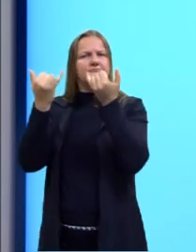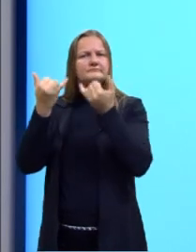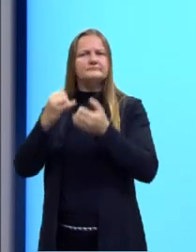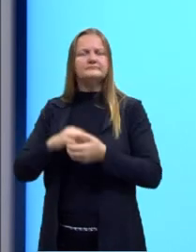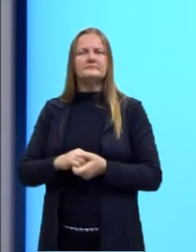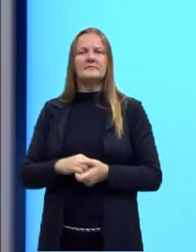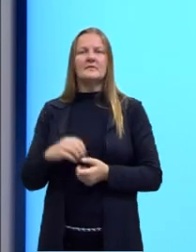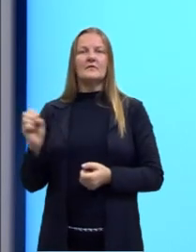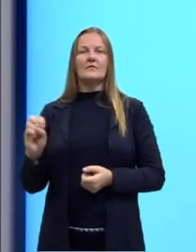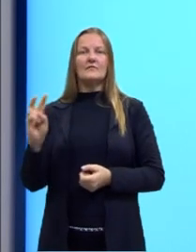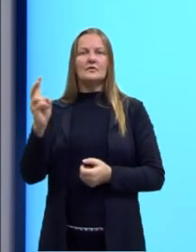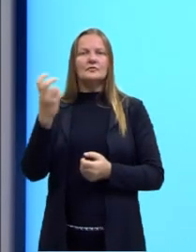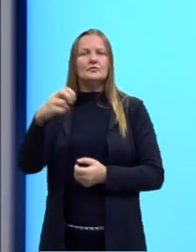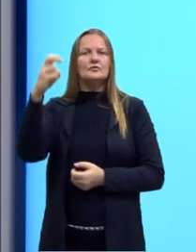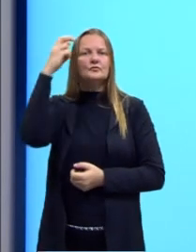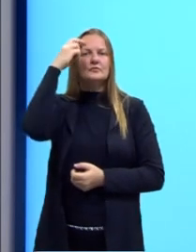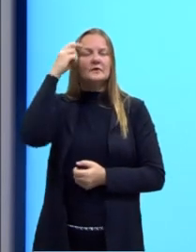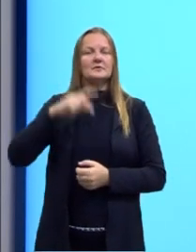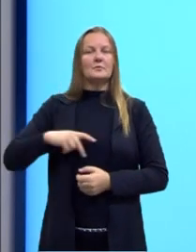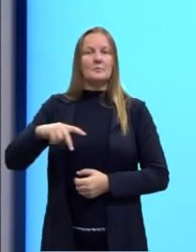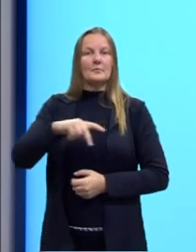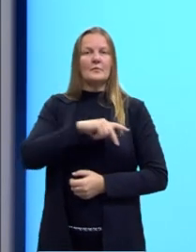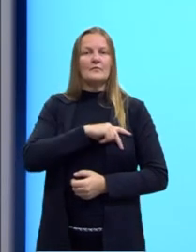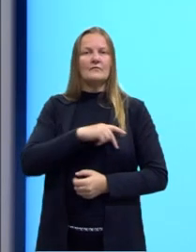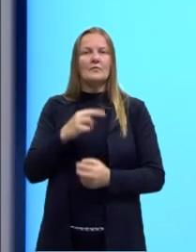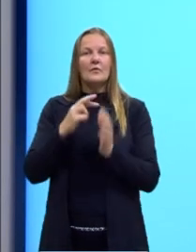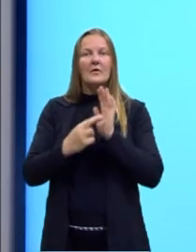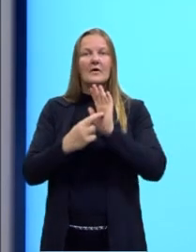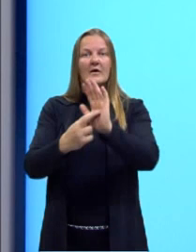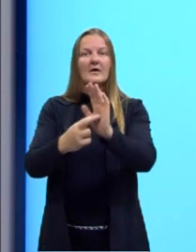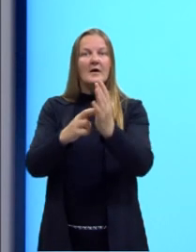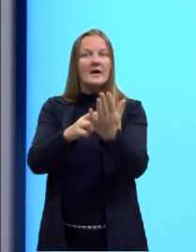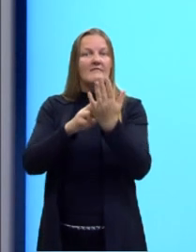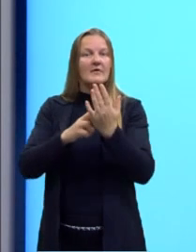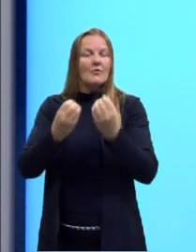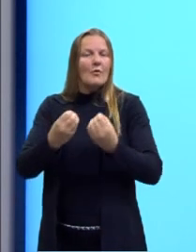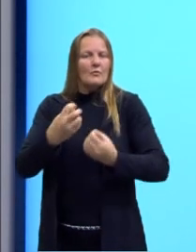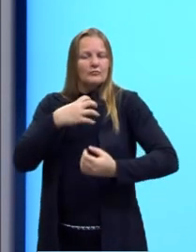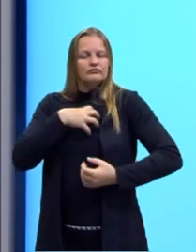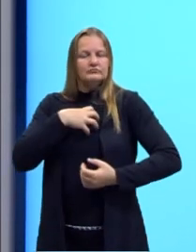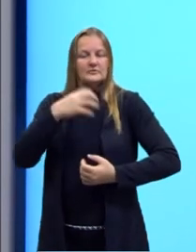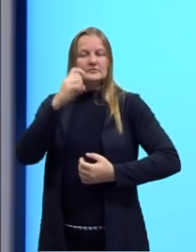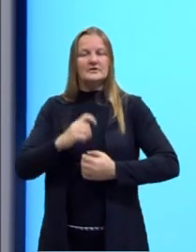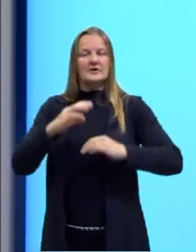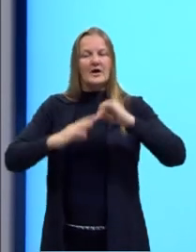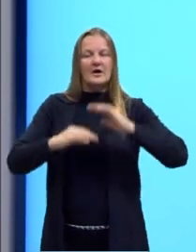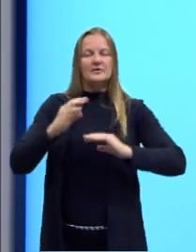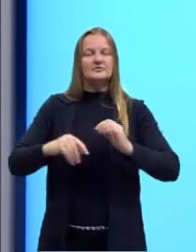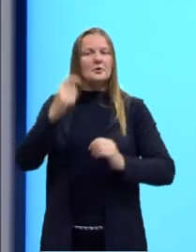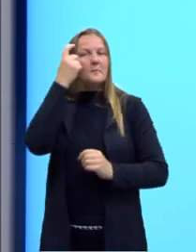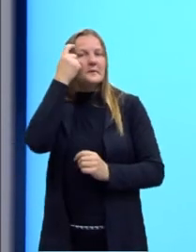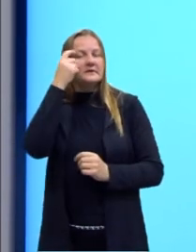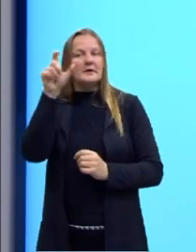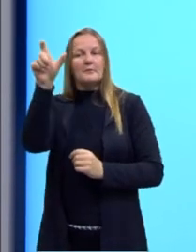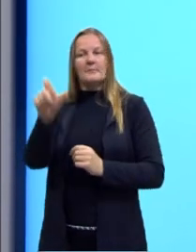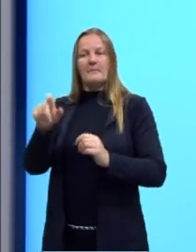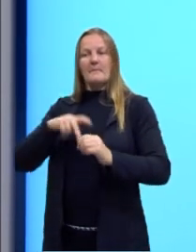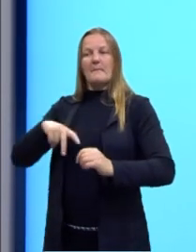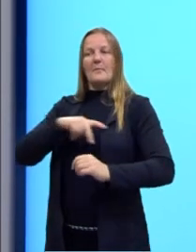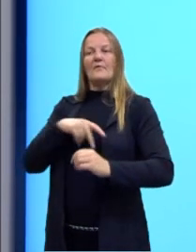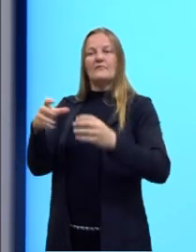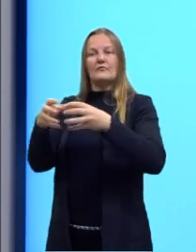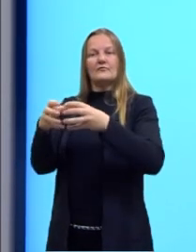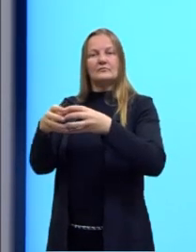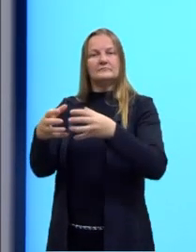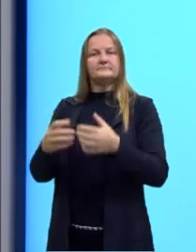Valores culturais de um povo revelam sua forma de ser, agir e pensar. Na